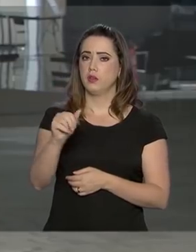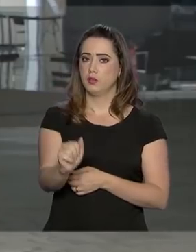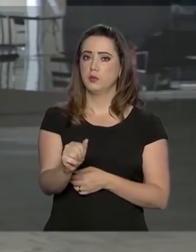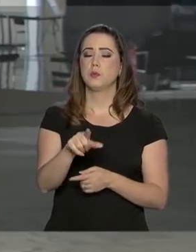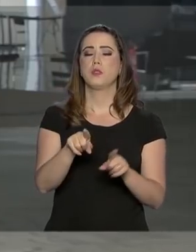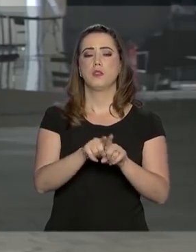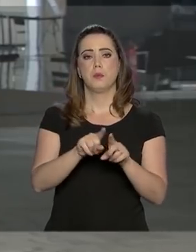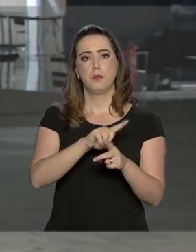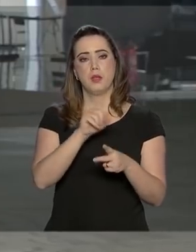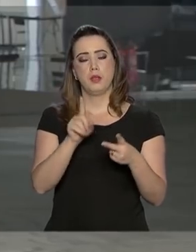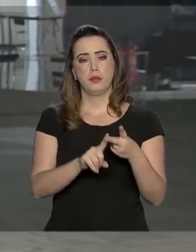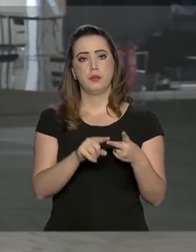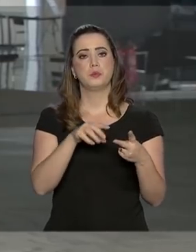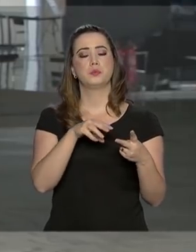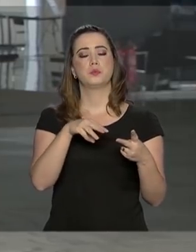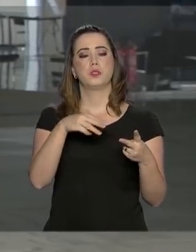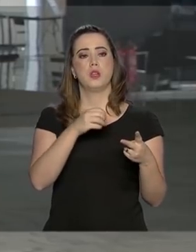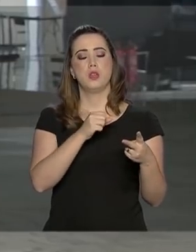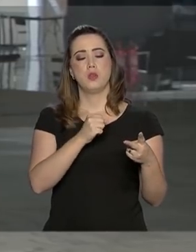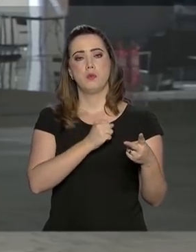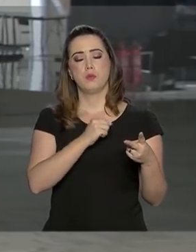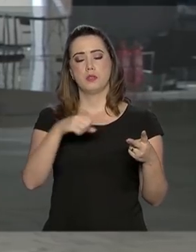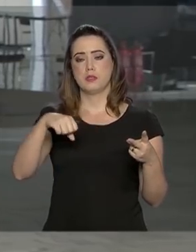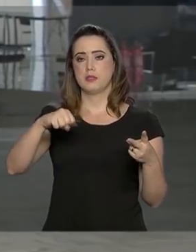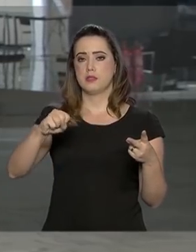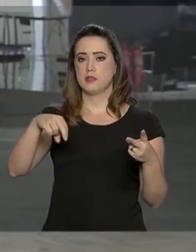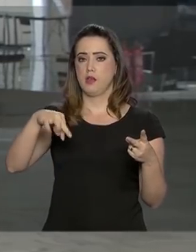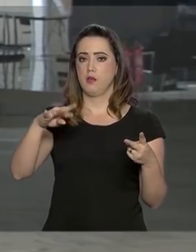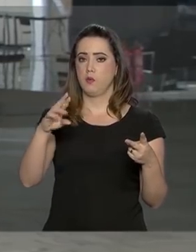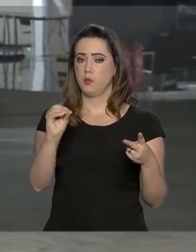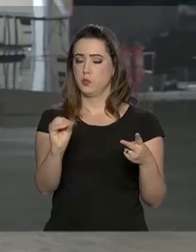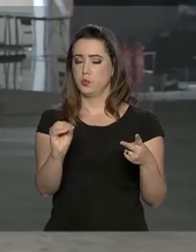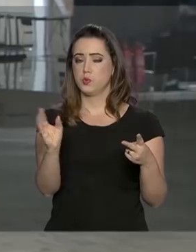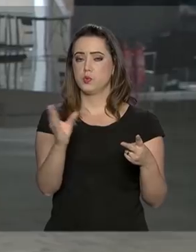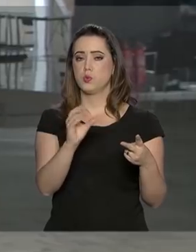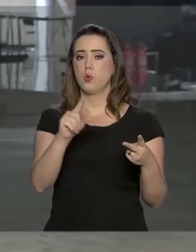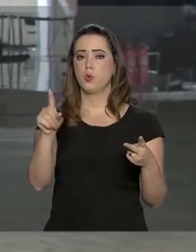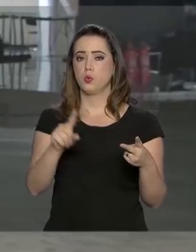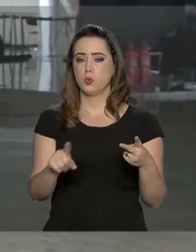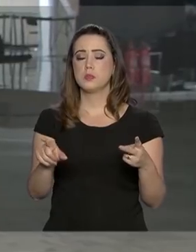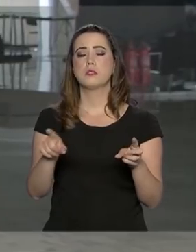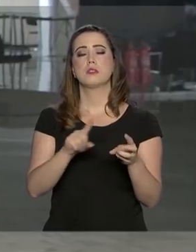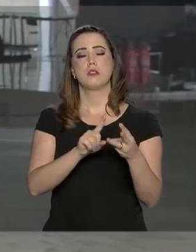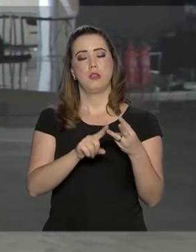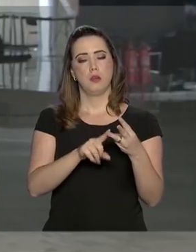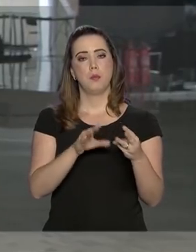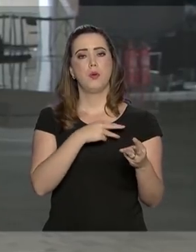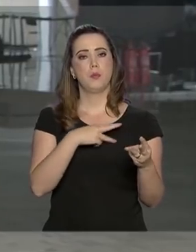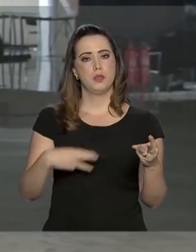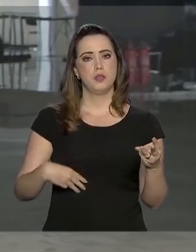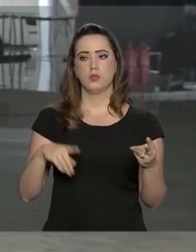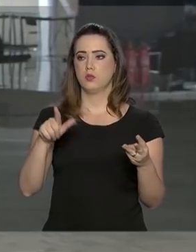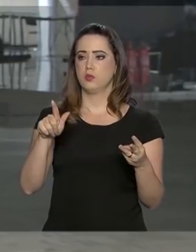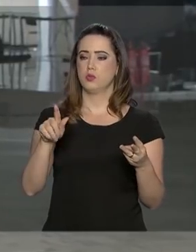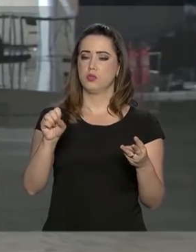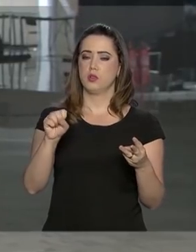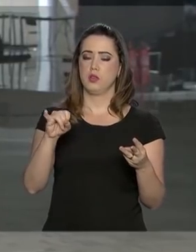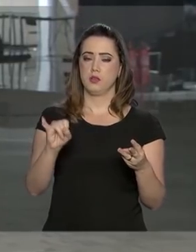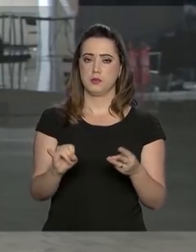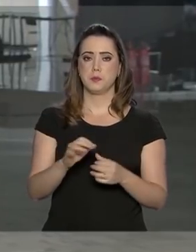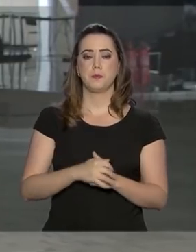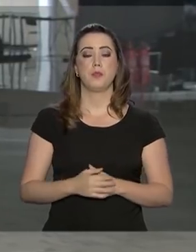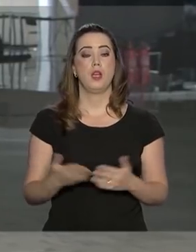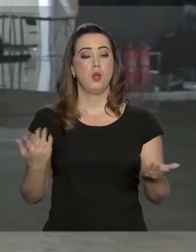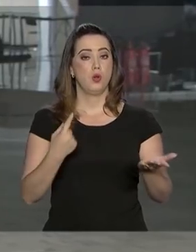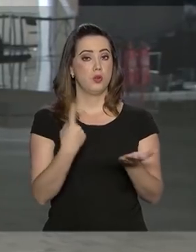da Presidência da República, Santos Cruz e do Gabinete de Segurança Institucional, Augusto Heleno. Agora vamos falar sobre a